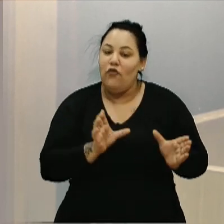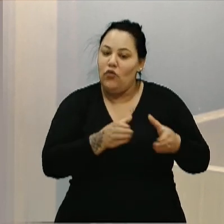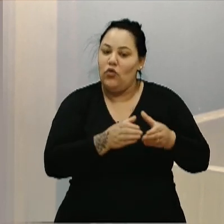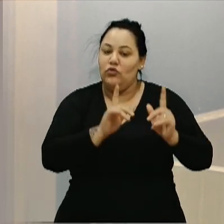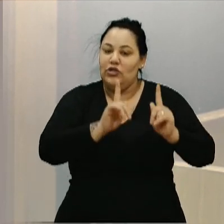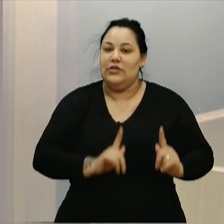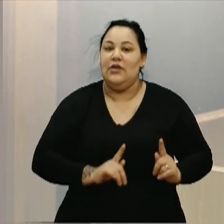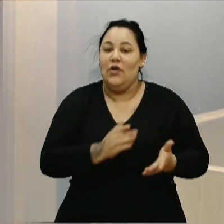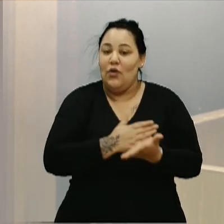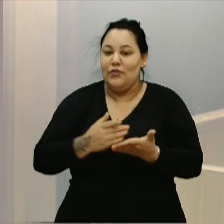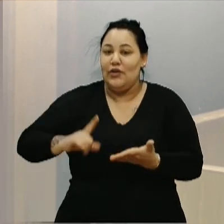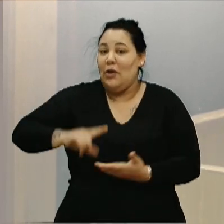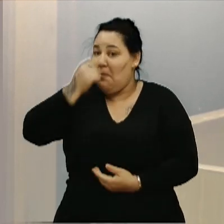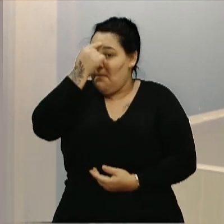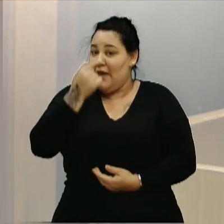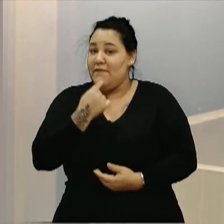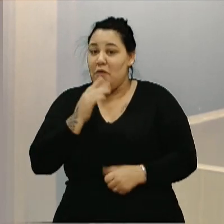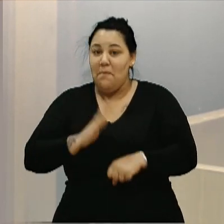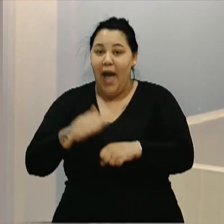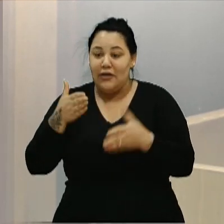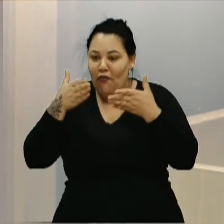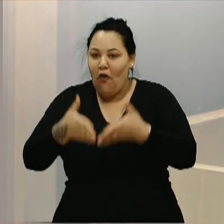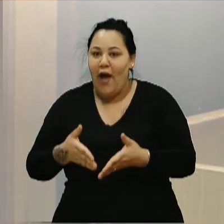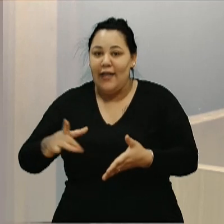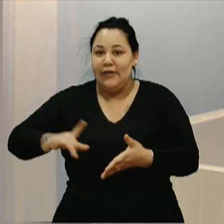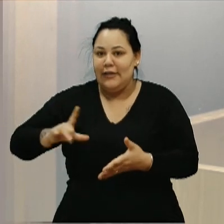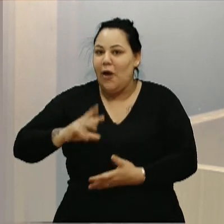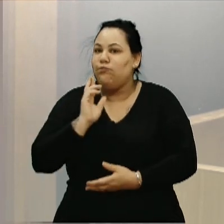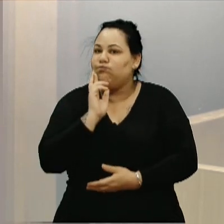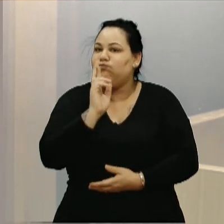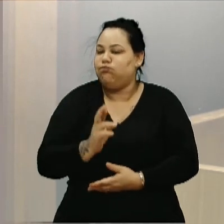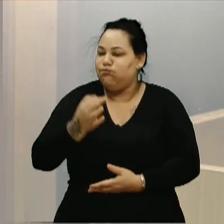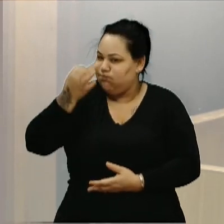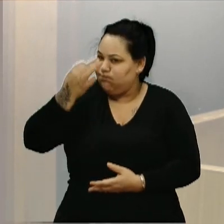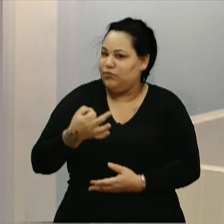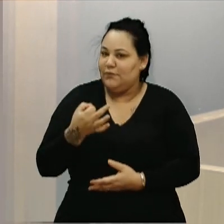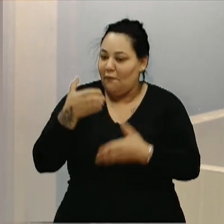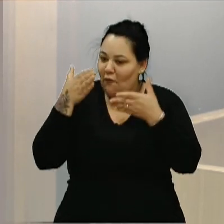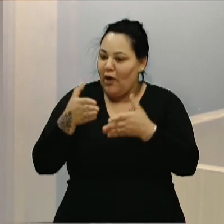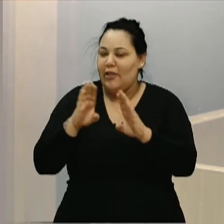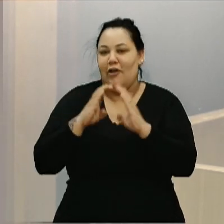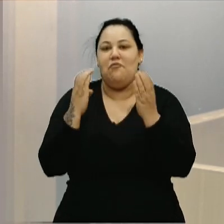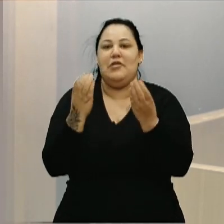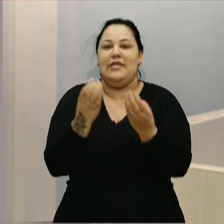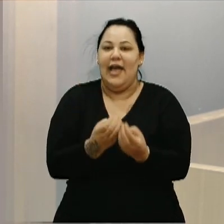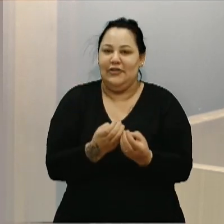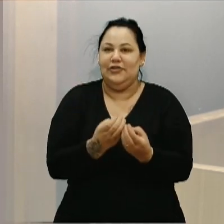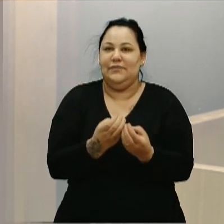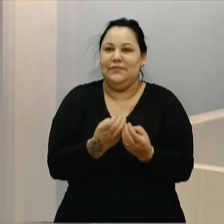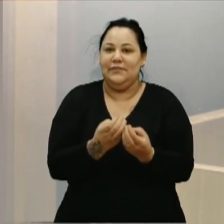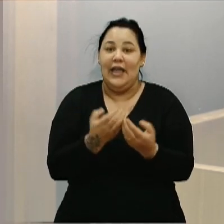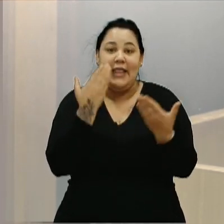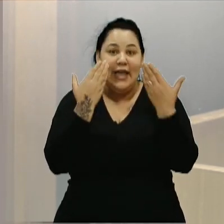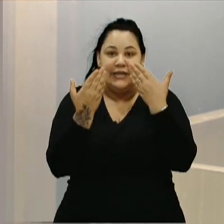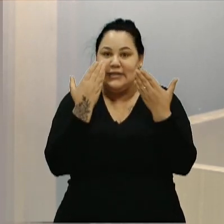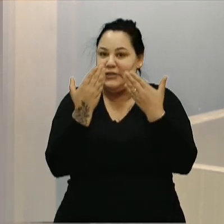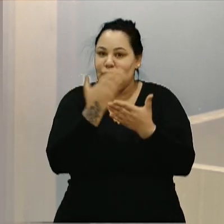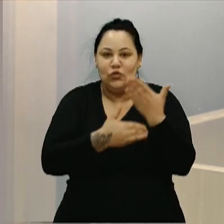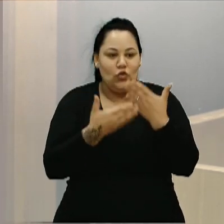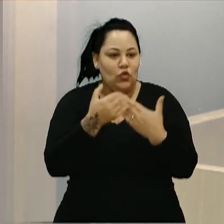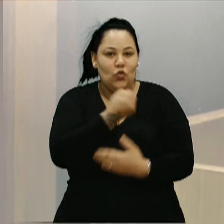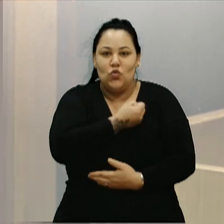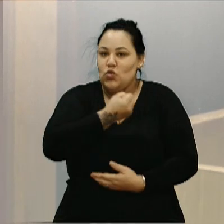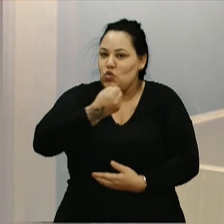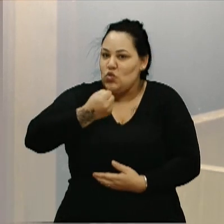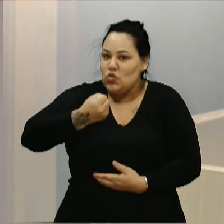passa a ter um caráter focado em resultados efetivos para a comunidade, medidos por indicadores palpáveis. Ainda em